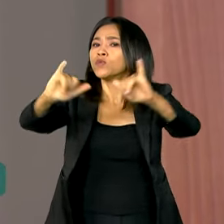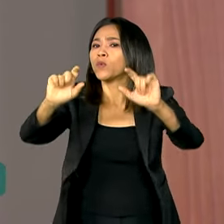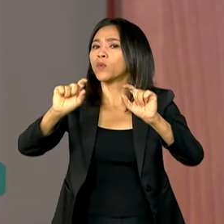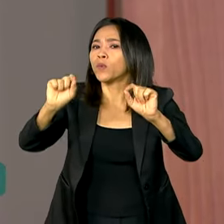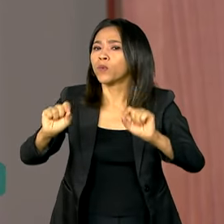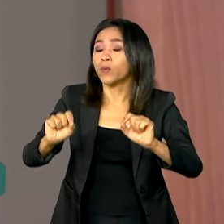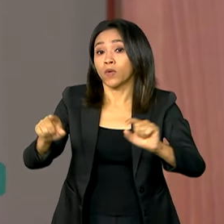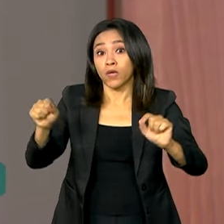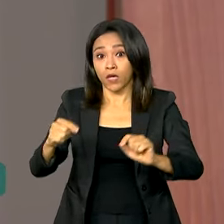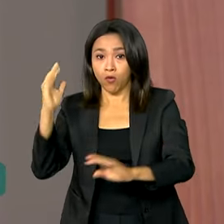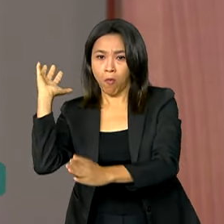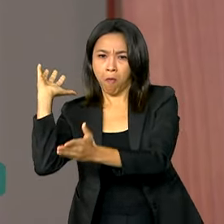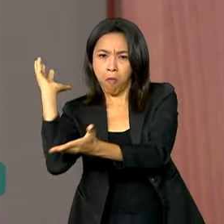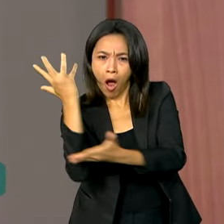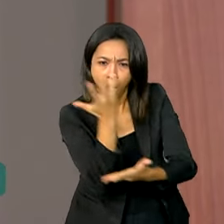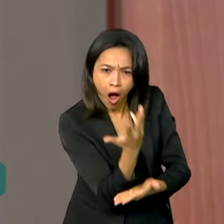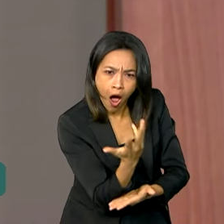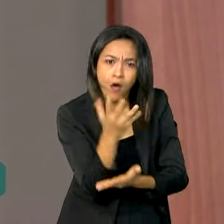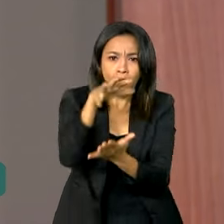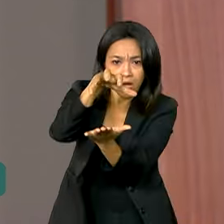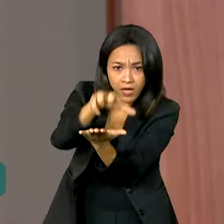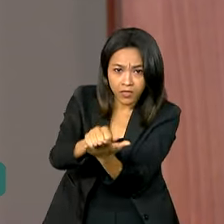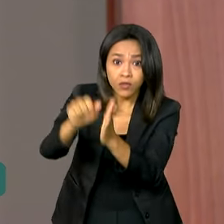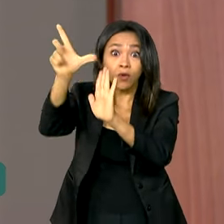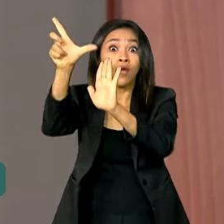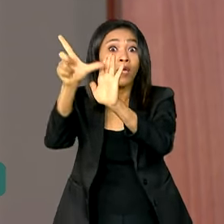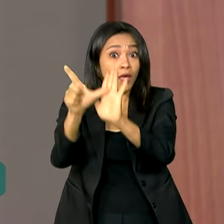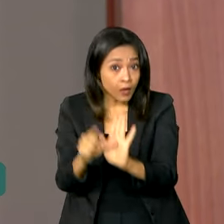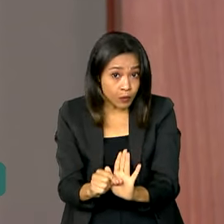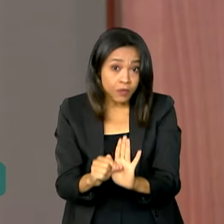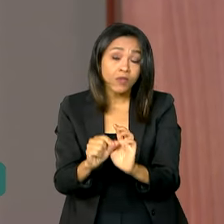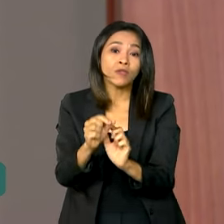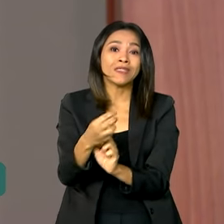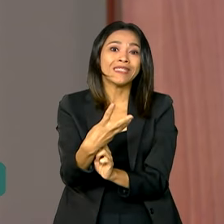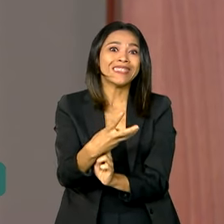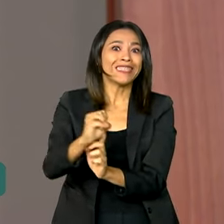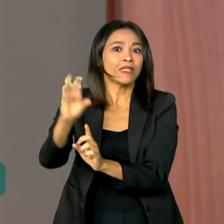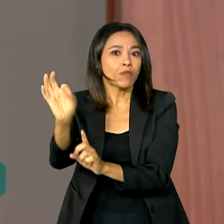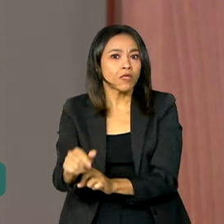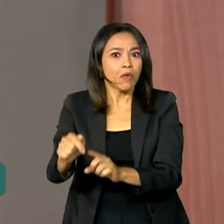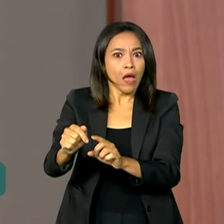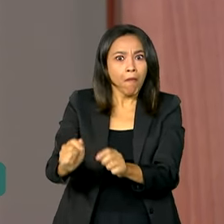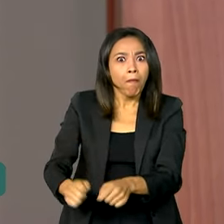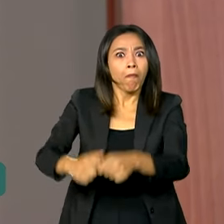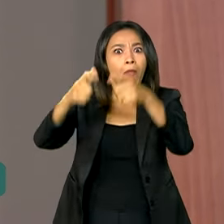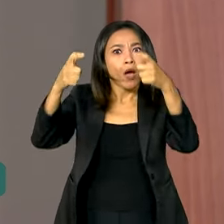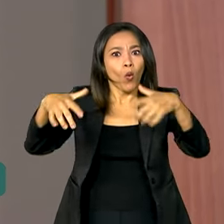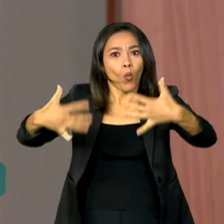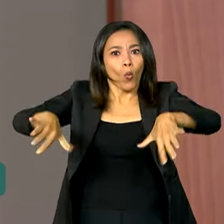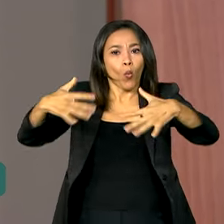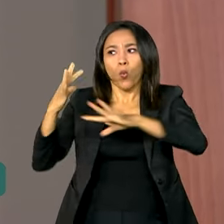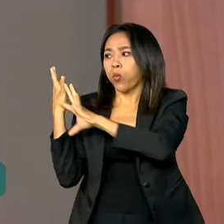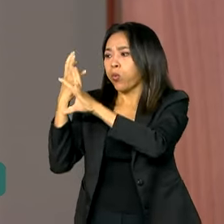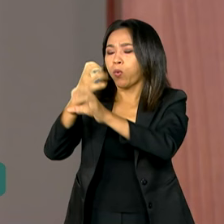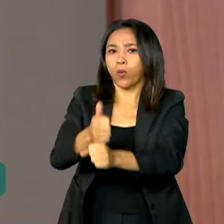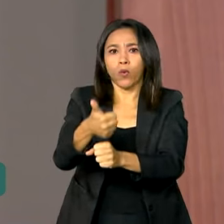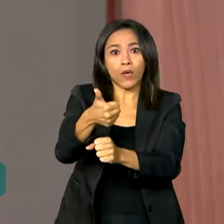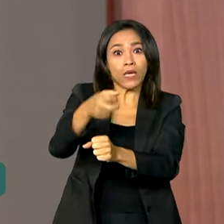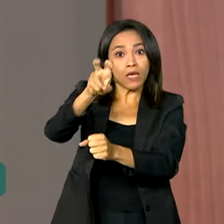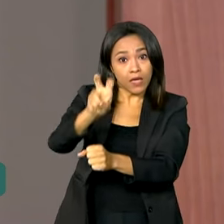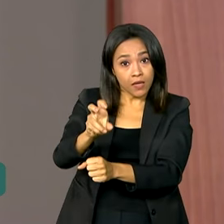desmatamento na Amazônia teve uma redução de mais de 30%. É a maior queda percentual em 15 anos. Os números